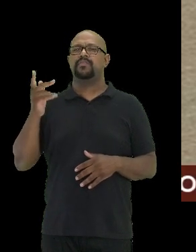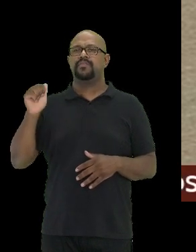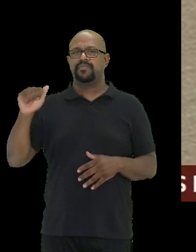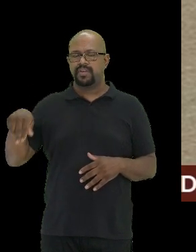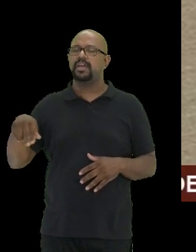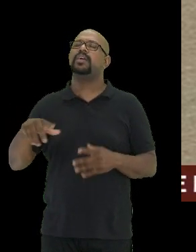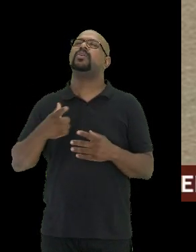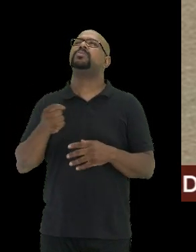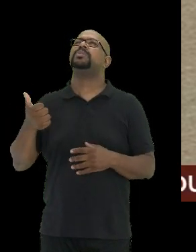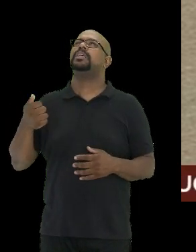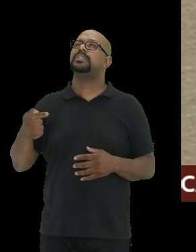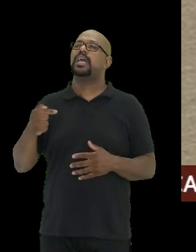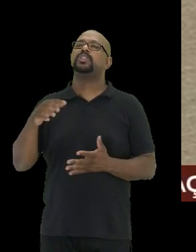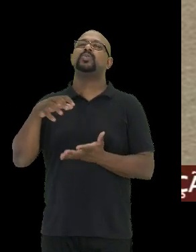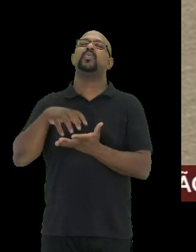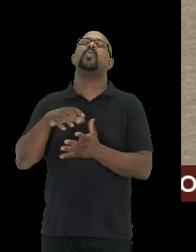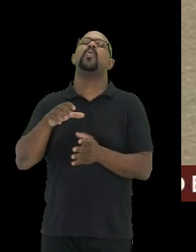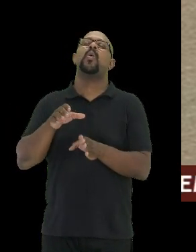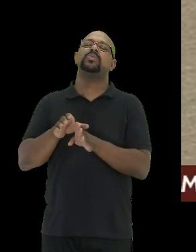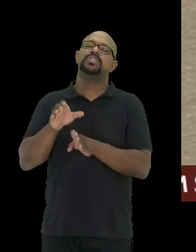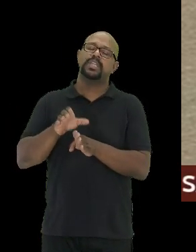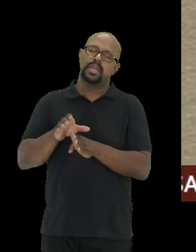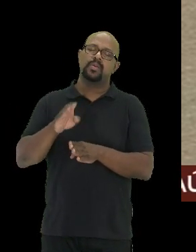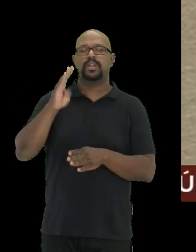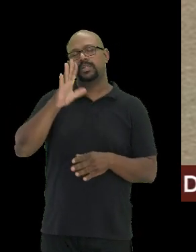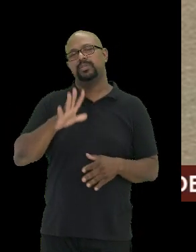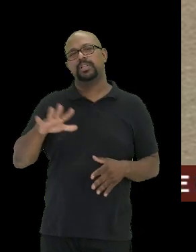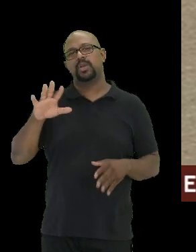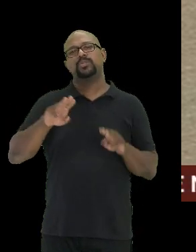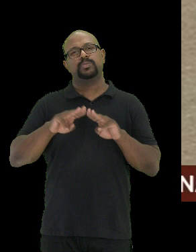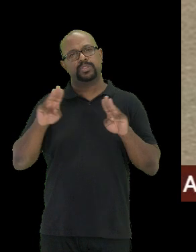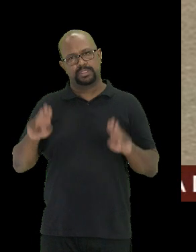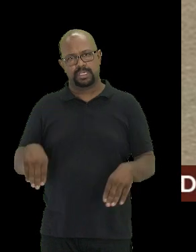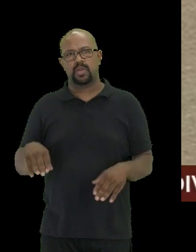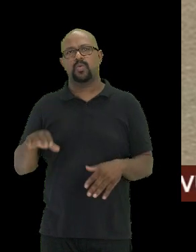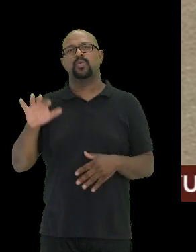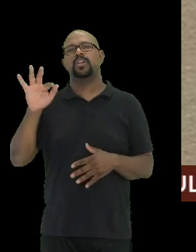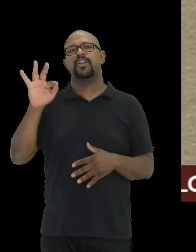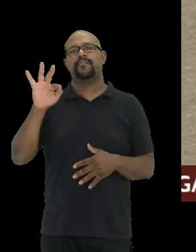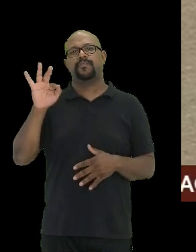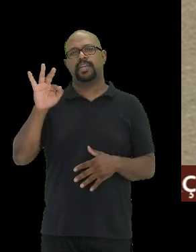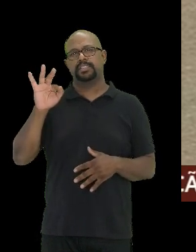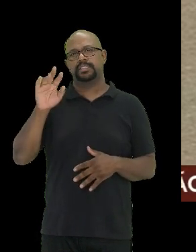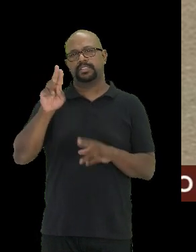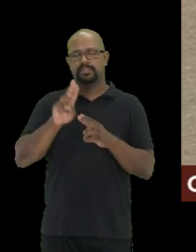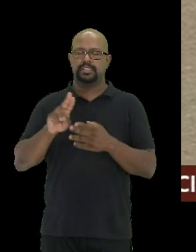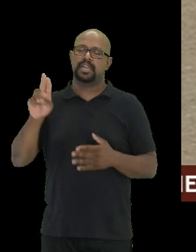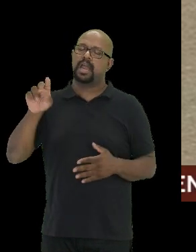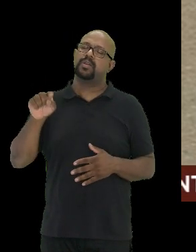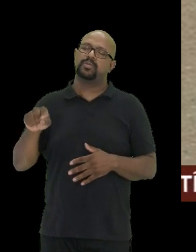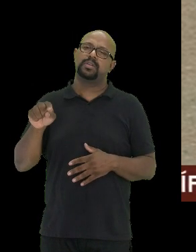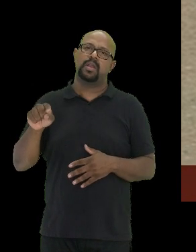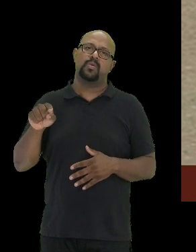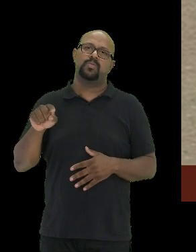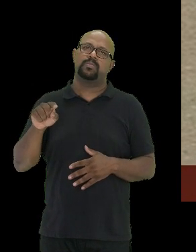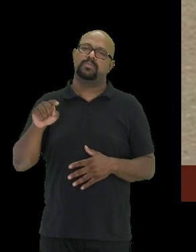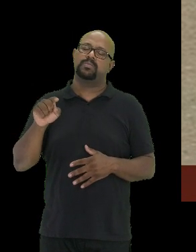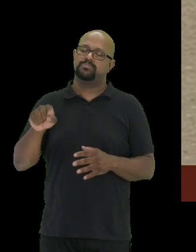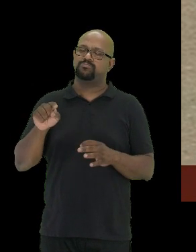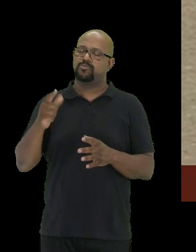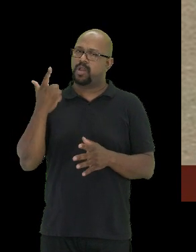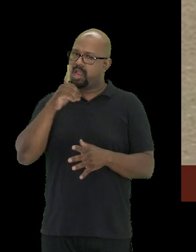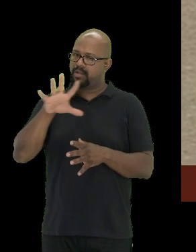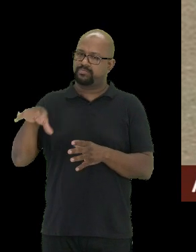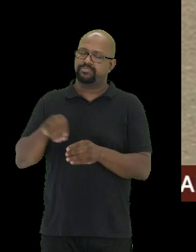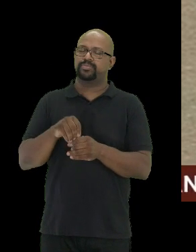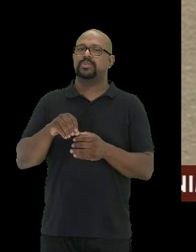no Conselho Internacional de Museus Universitários do ICOM, que é o Conselho Internacional de Museus. A gente, então,